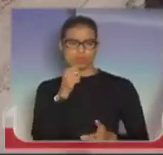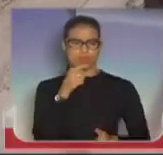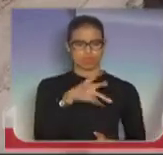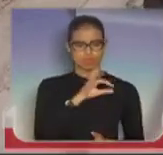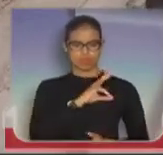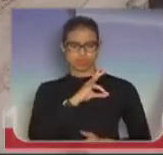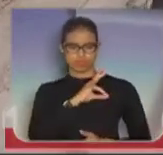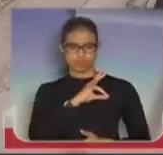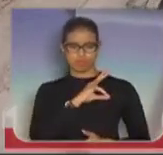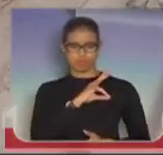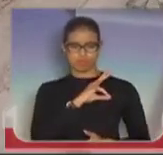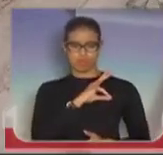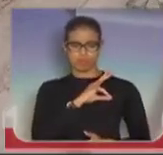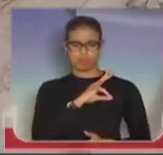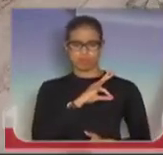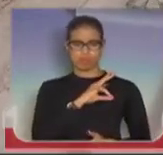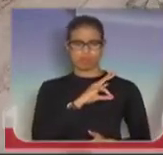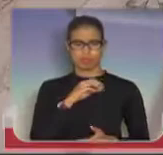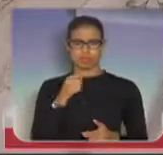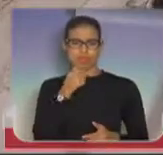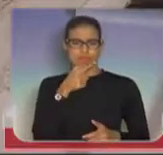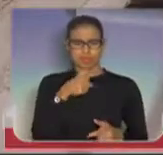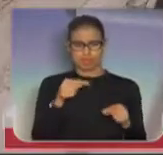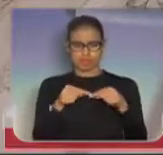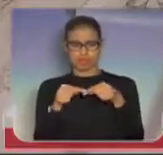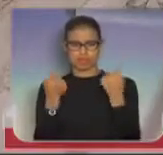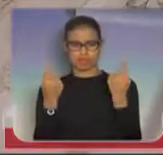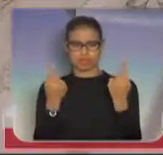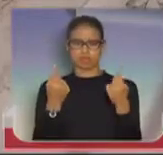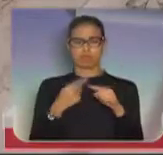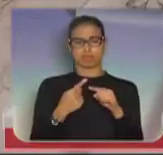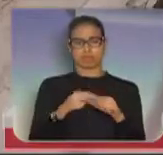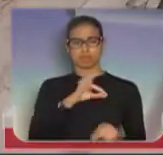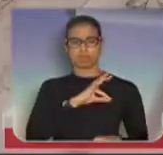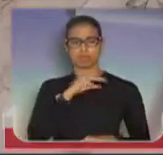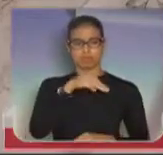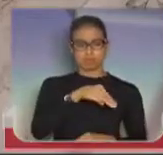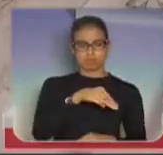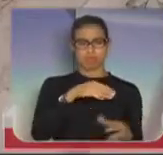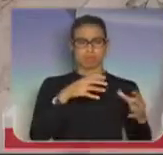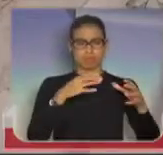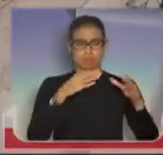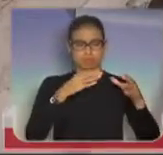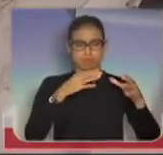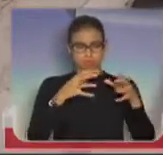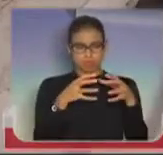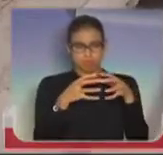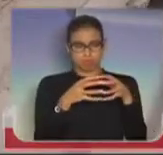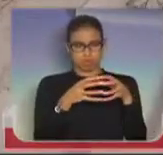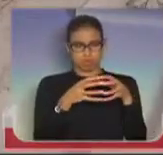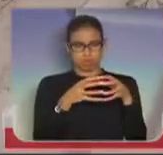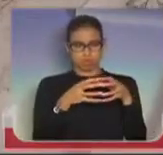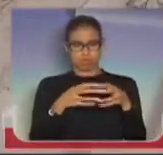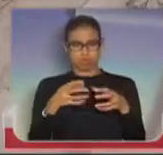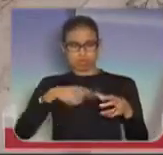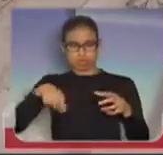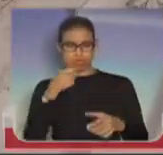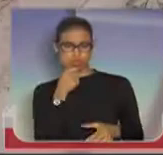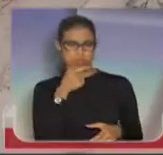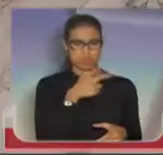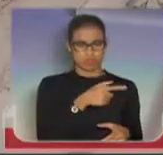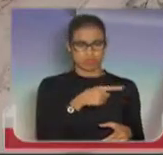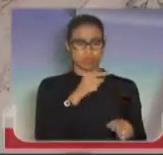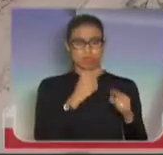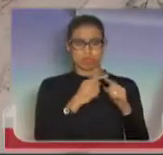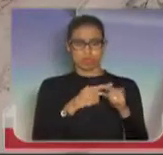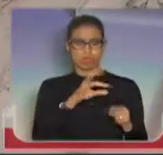essas críticas são sem fundamentos. Aliás, a polícia militar, ela é uma organização criticada porque ela cumpre a lei. Eu nunca vi